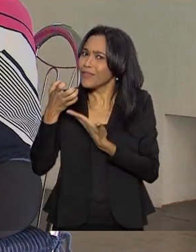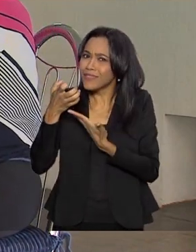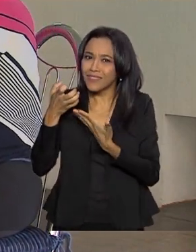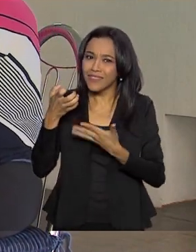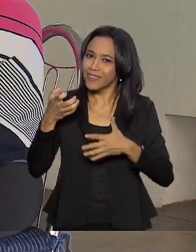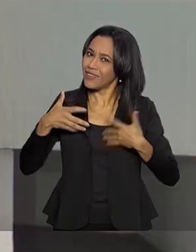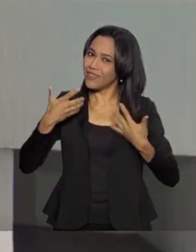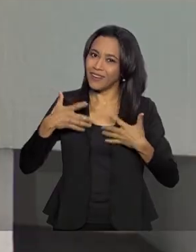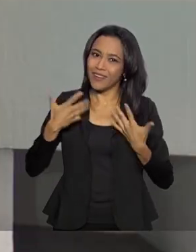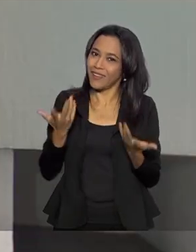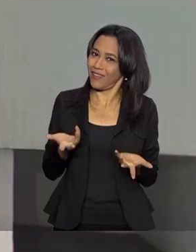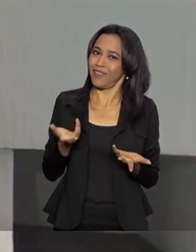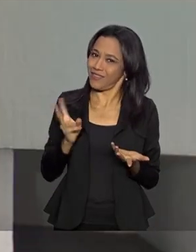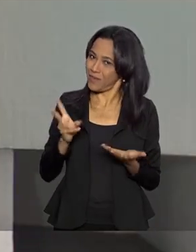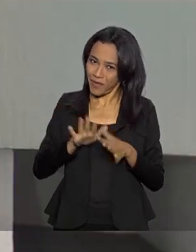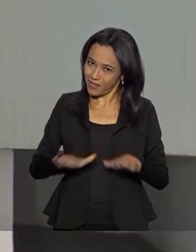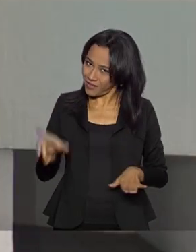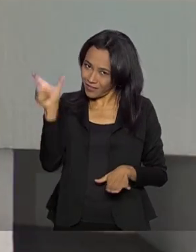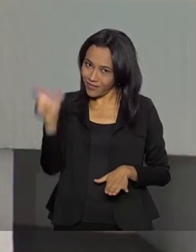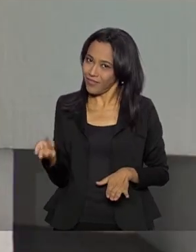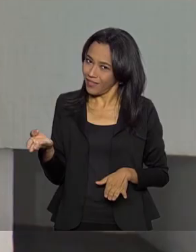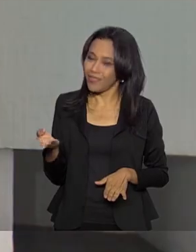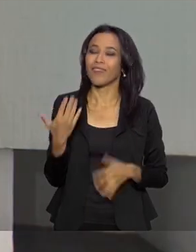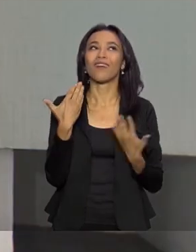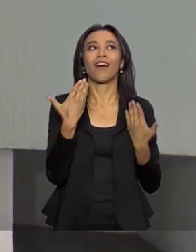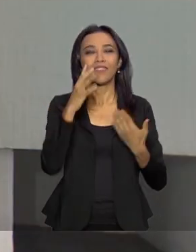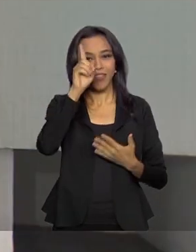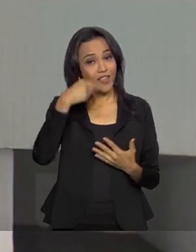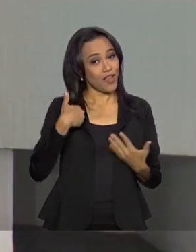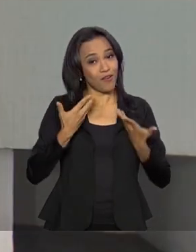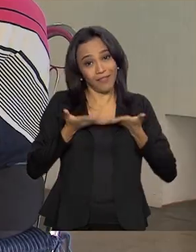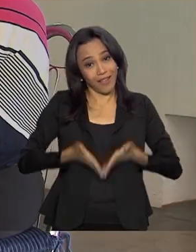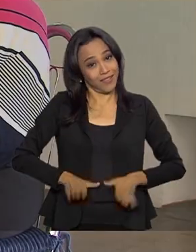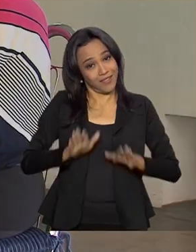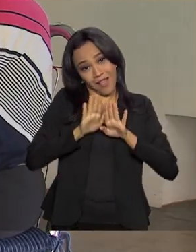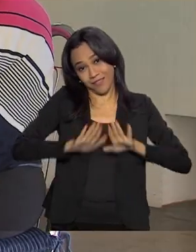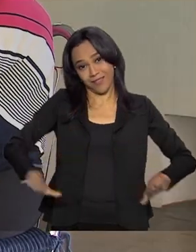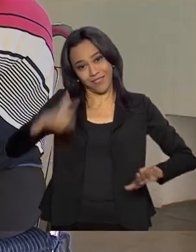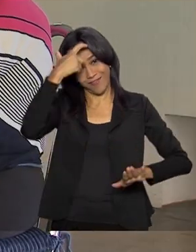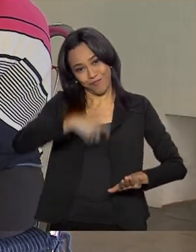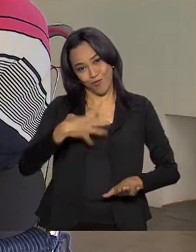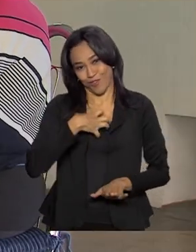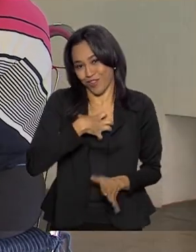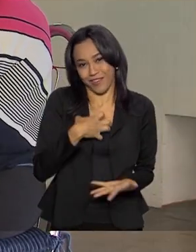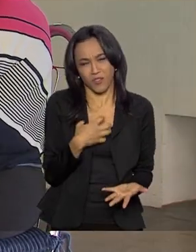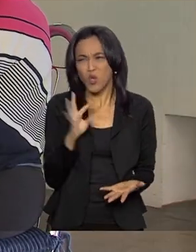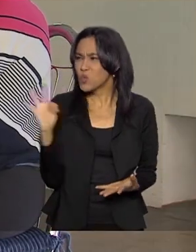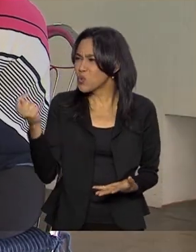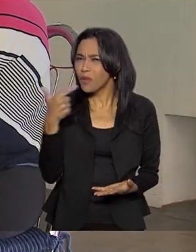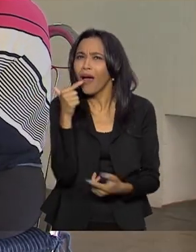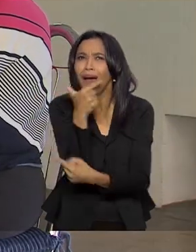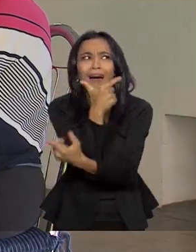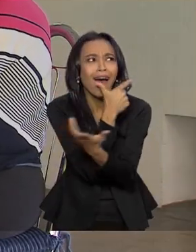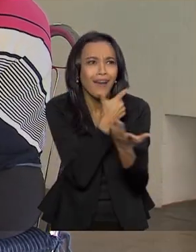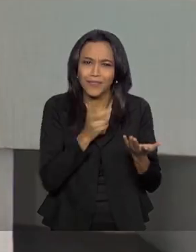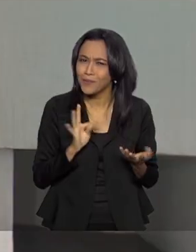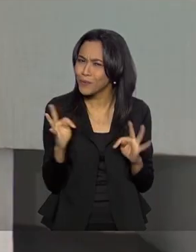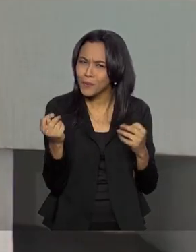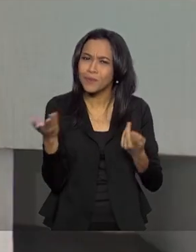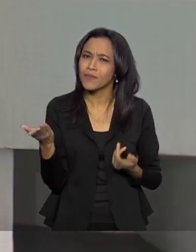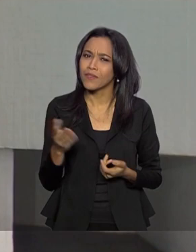é sempre assim mesmo, né? Graças a Deus, eu já nasci assim. Tudo te faz sorrir? O que é que te faz sorrir?